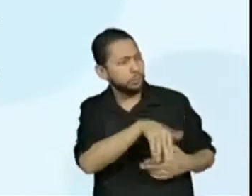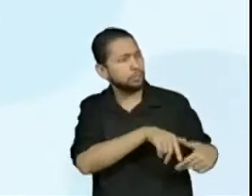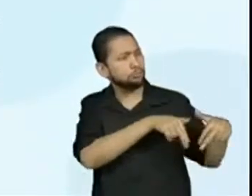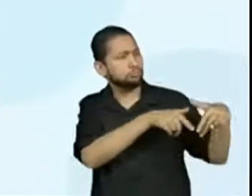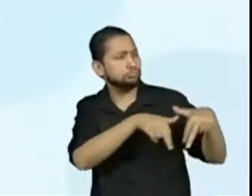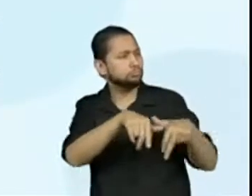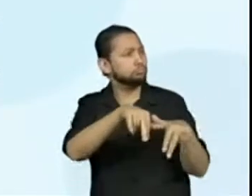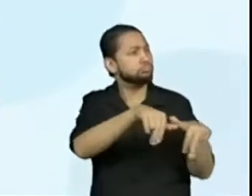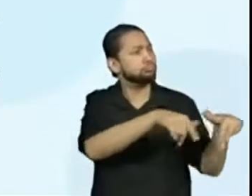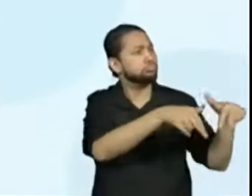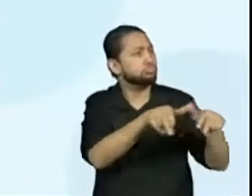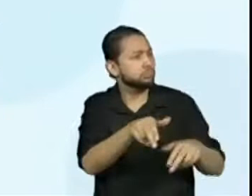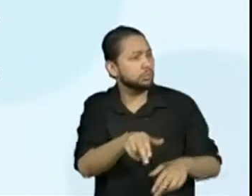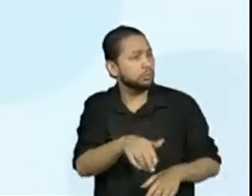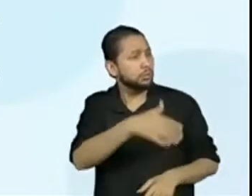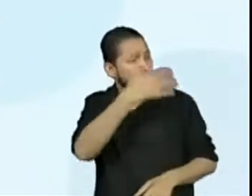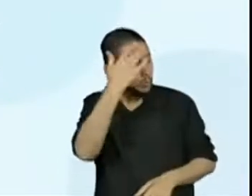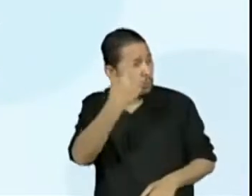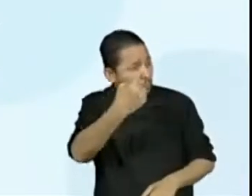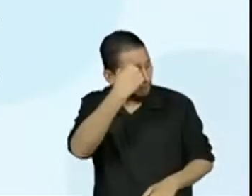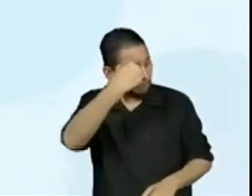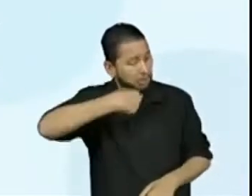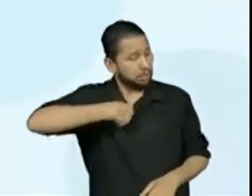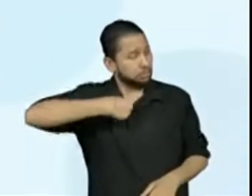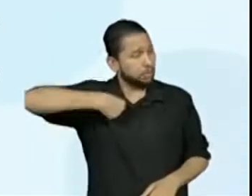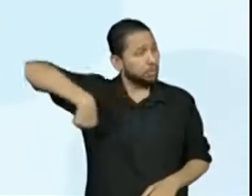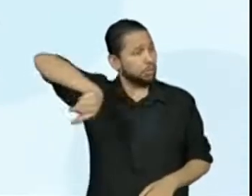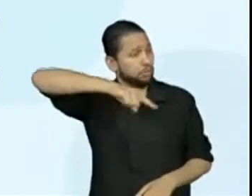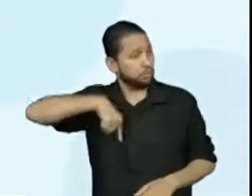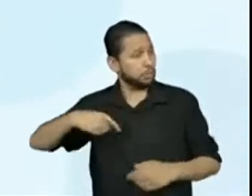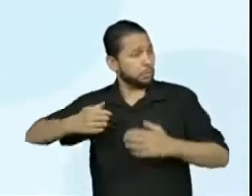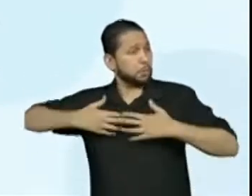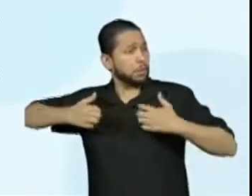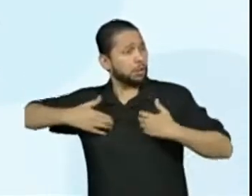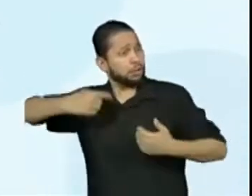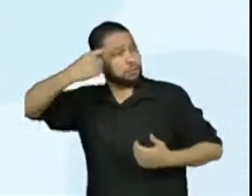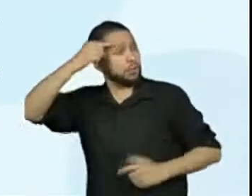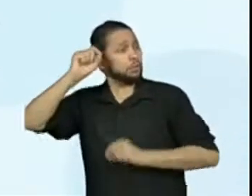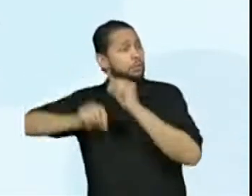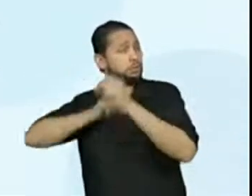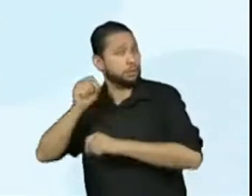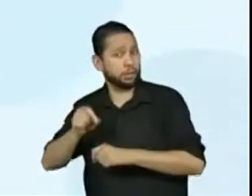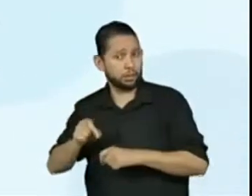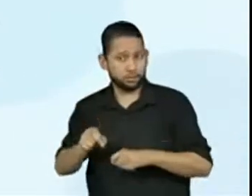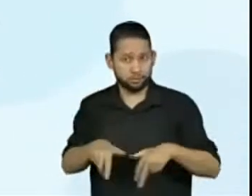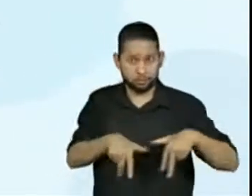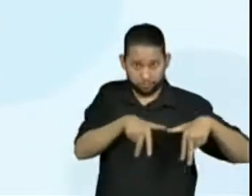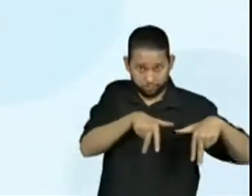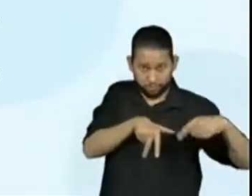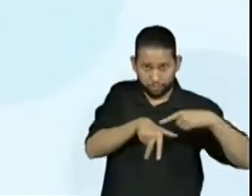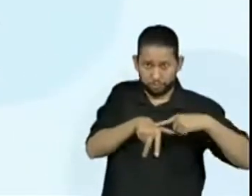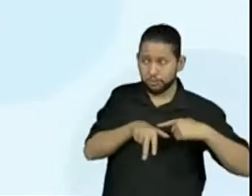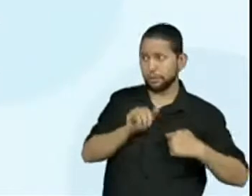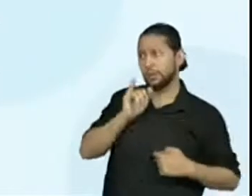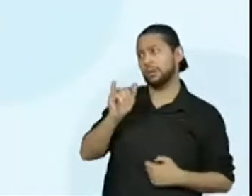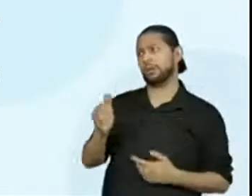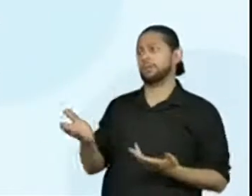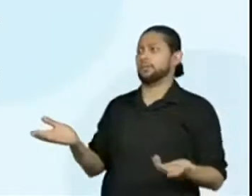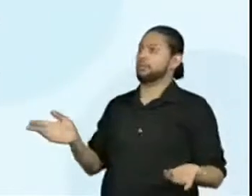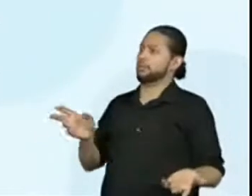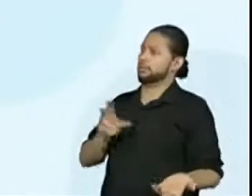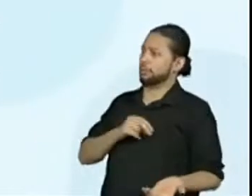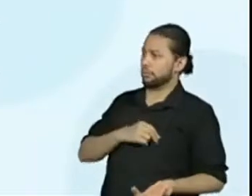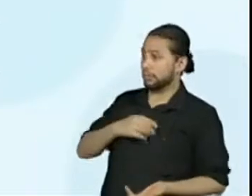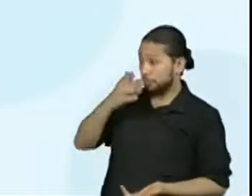onde vindes, o que dizem de mim e de meu reino? Um dos homens respondeu. Dizem que